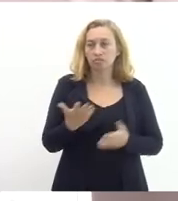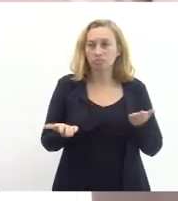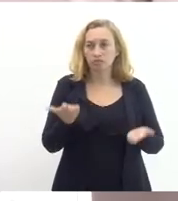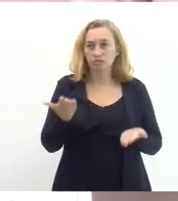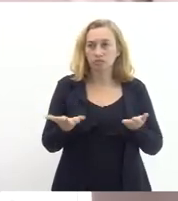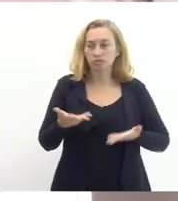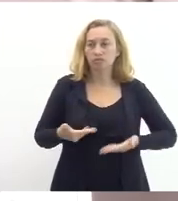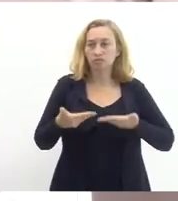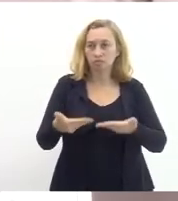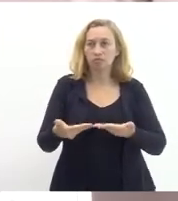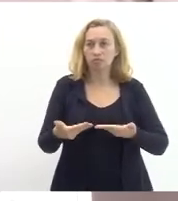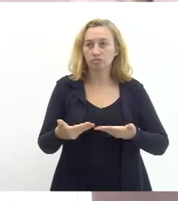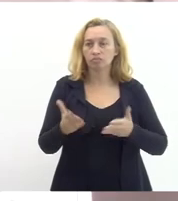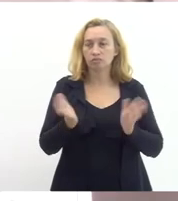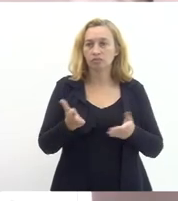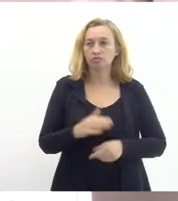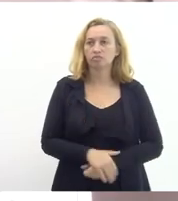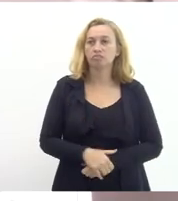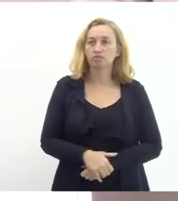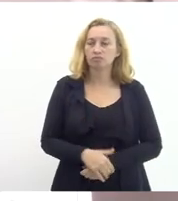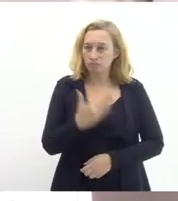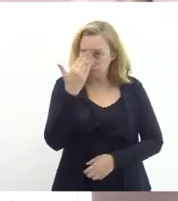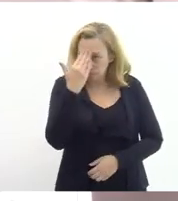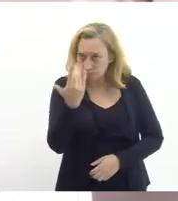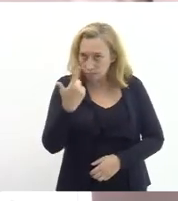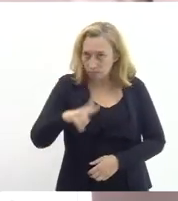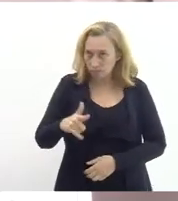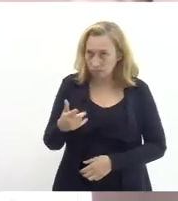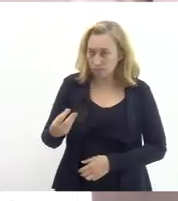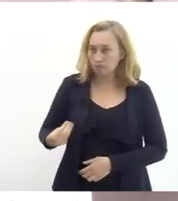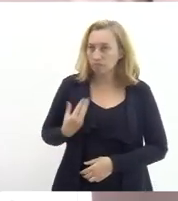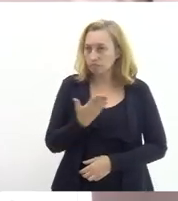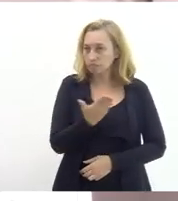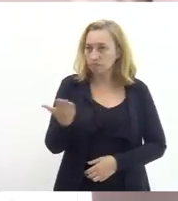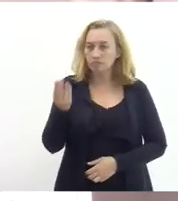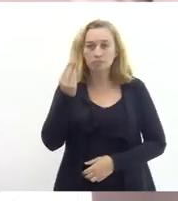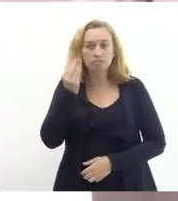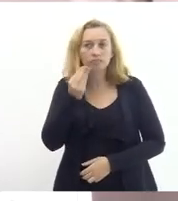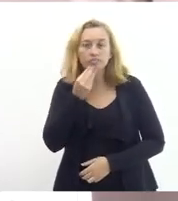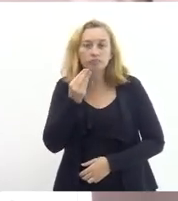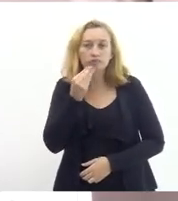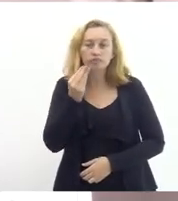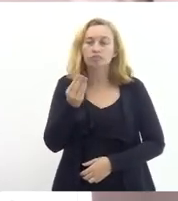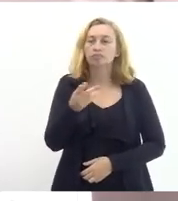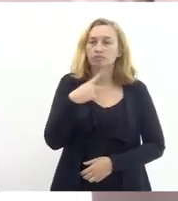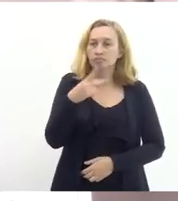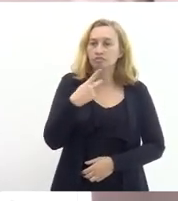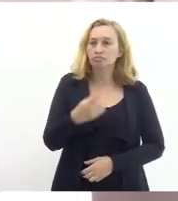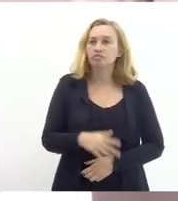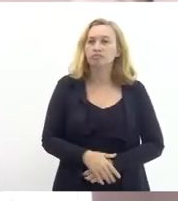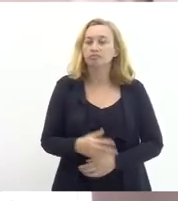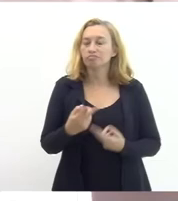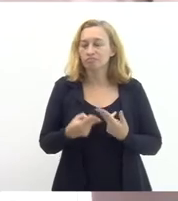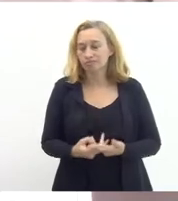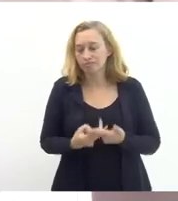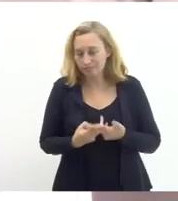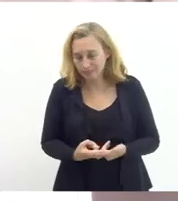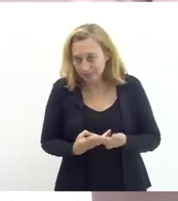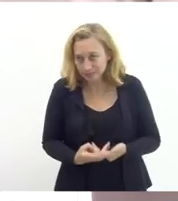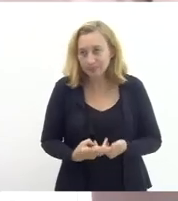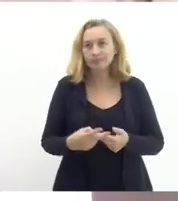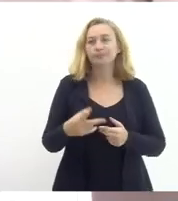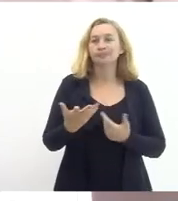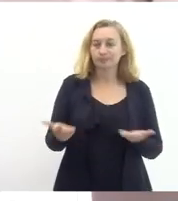oferece hoje e agradeço mais uma vez a todos a oportunidade e a paciência para um